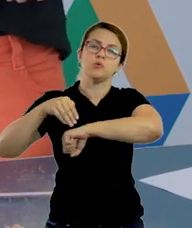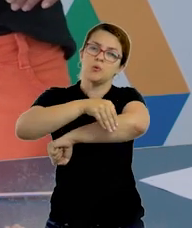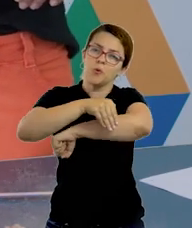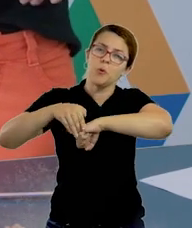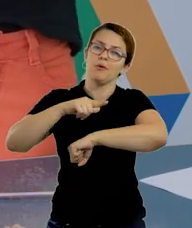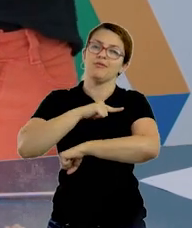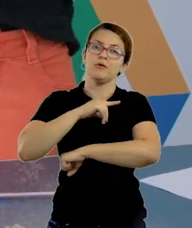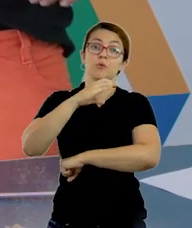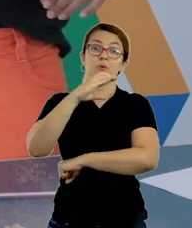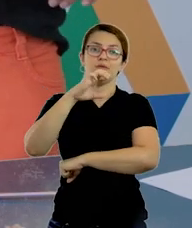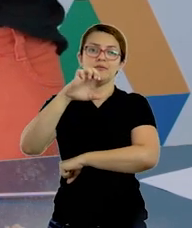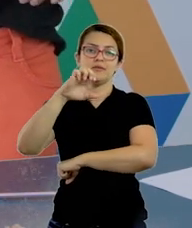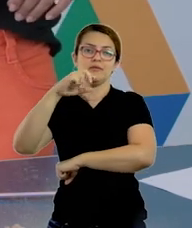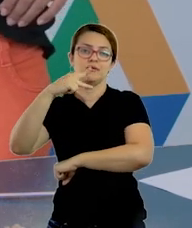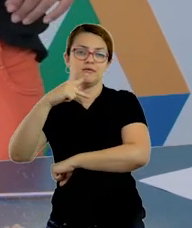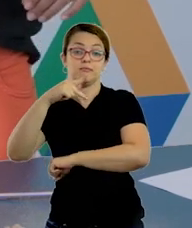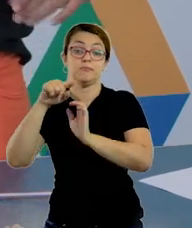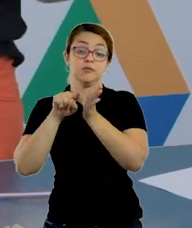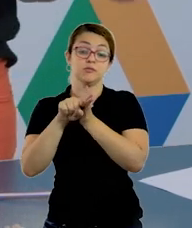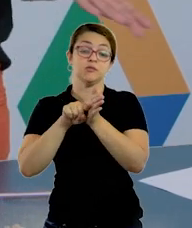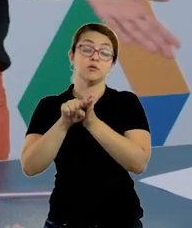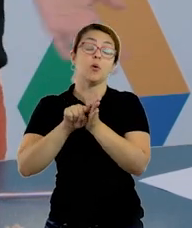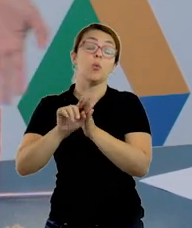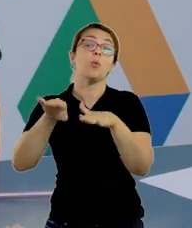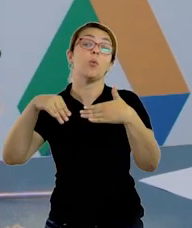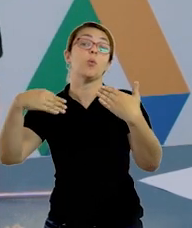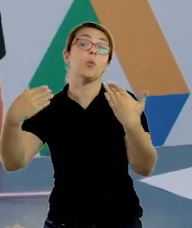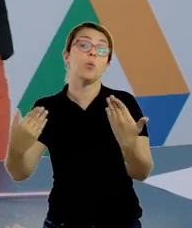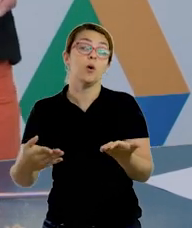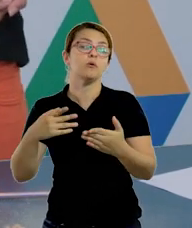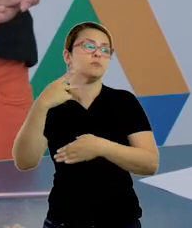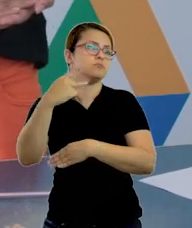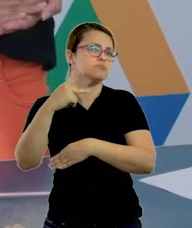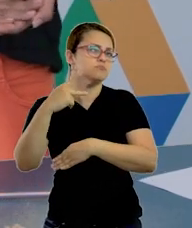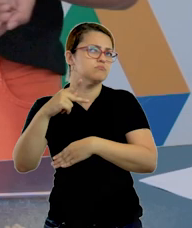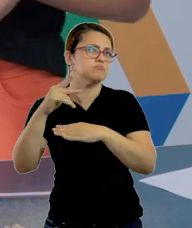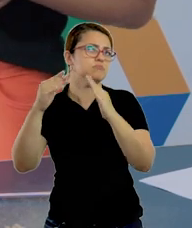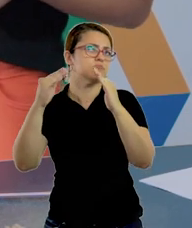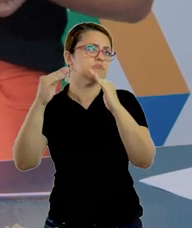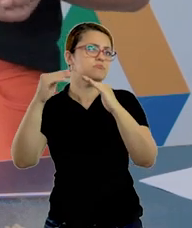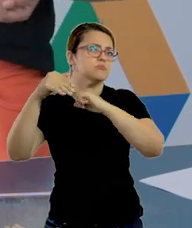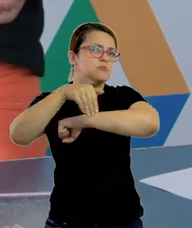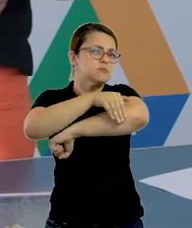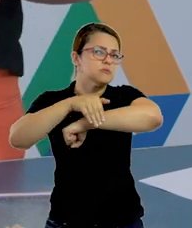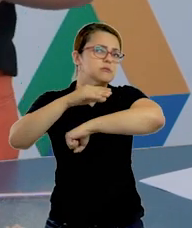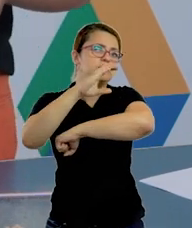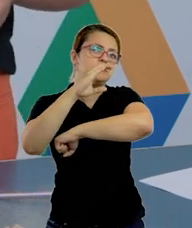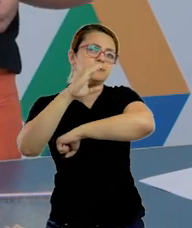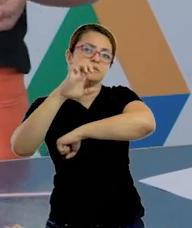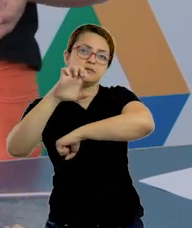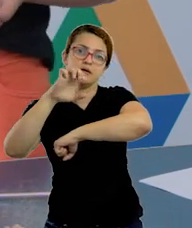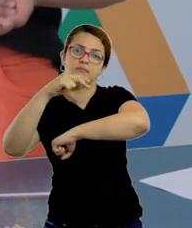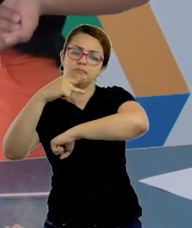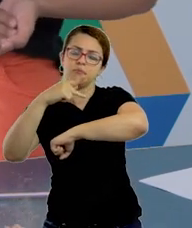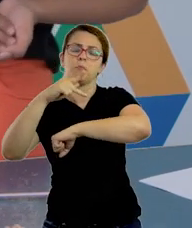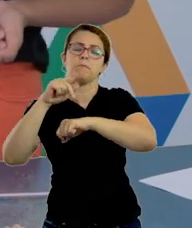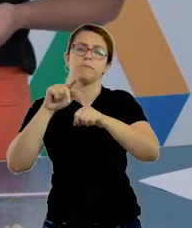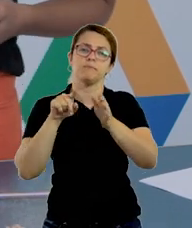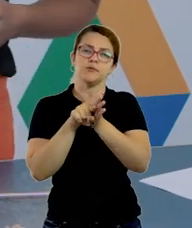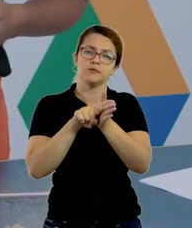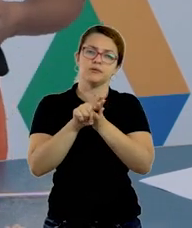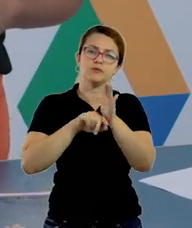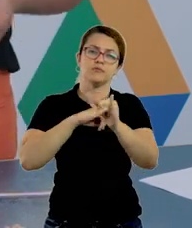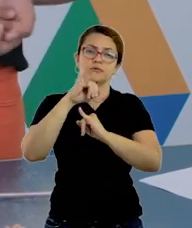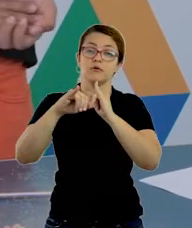função do CEP. Você pode fazer essa pesquisa na internet ou conversar com um adulto aí da sua casa, ok? A próxima.